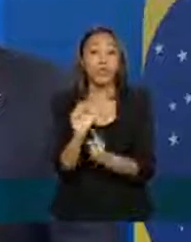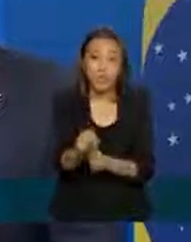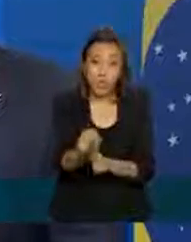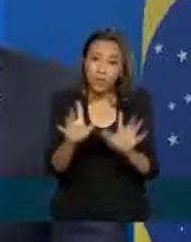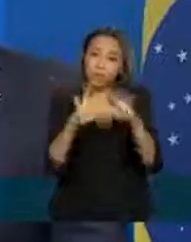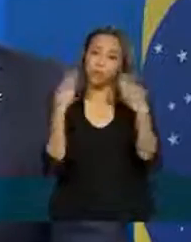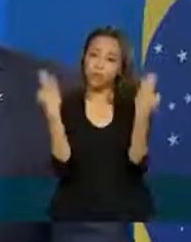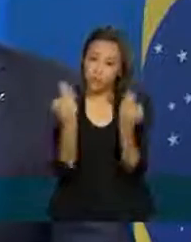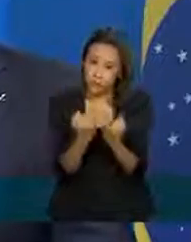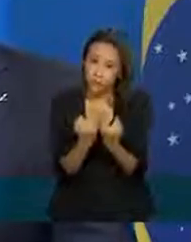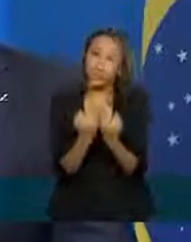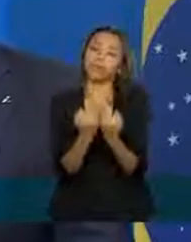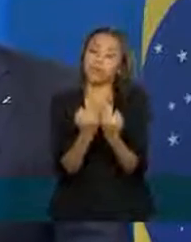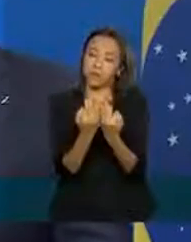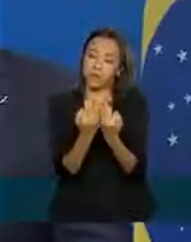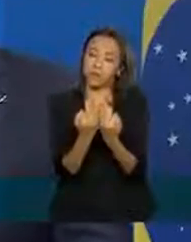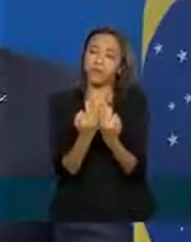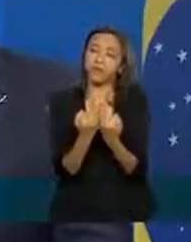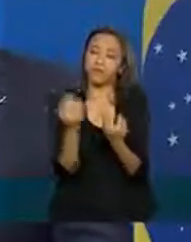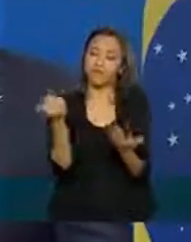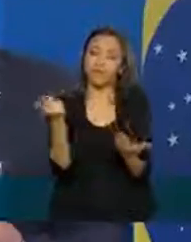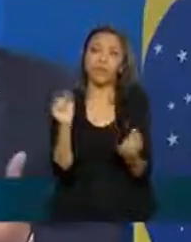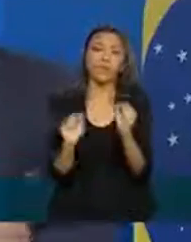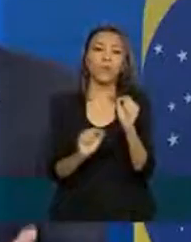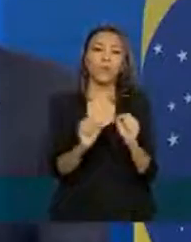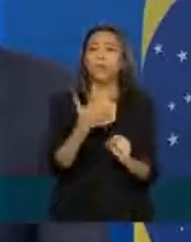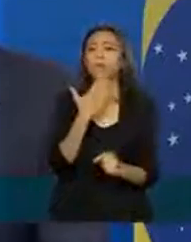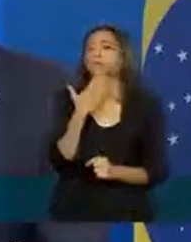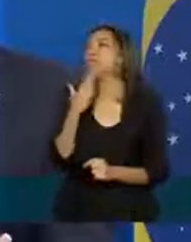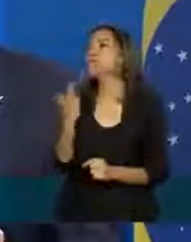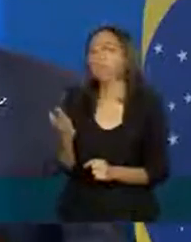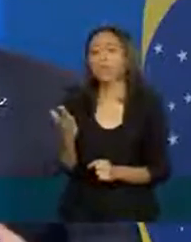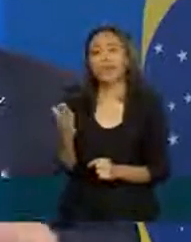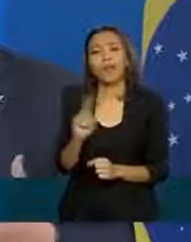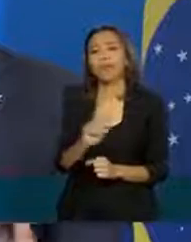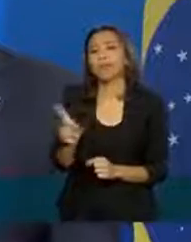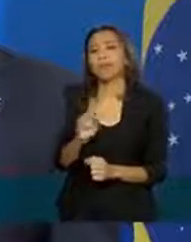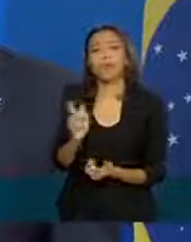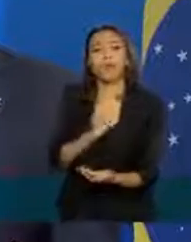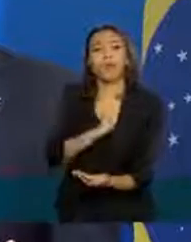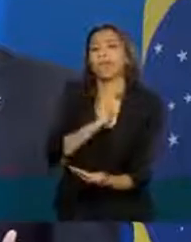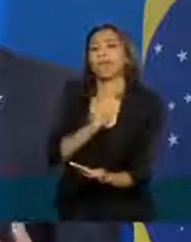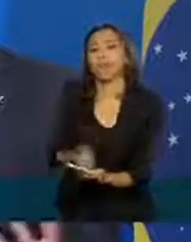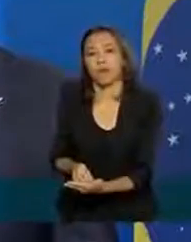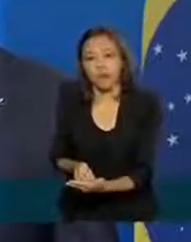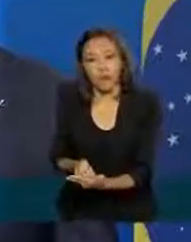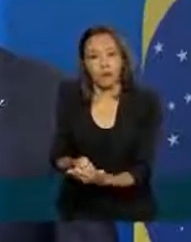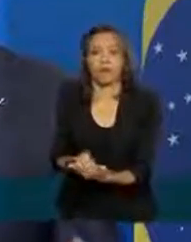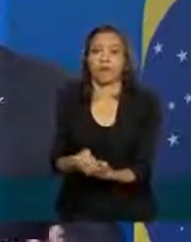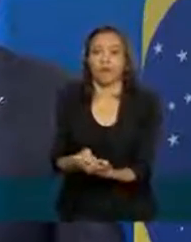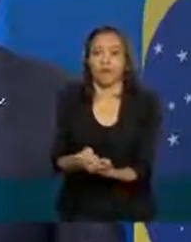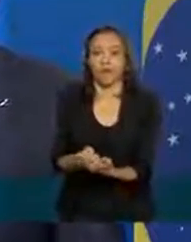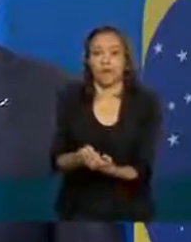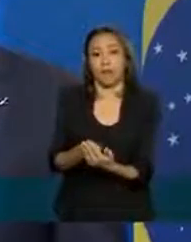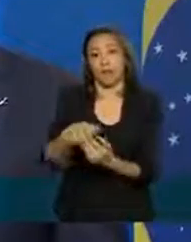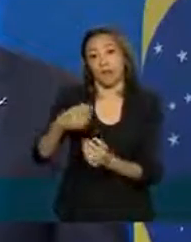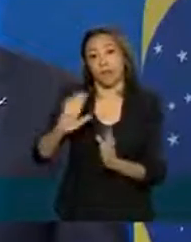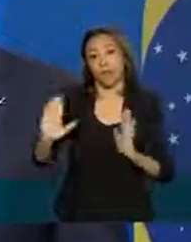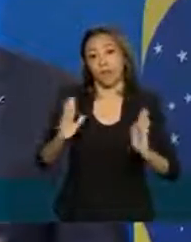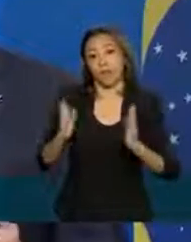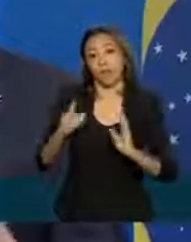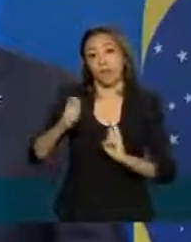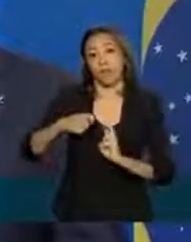puderam pedir para não pagar, postergar pelos próximos dois